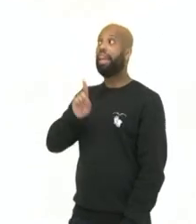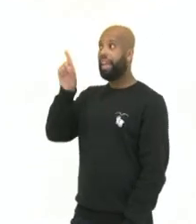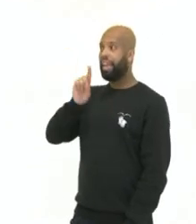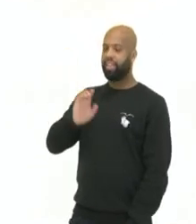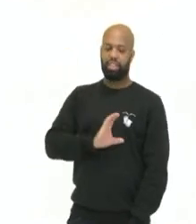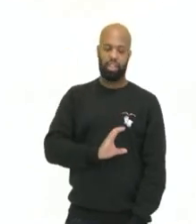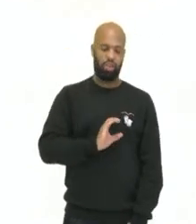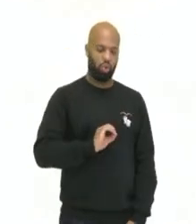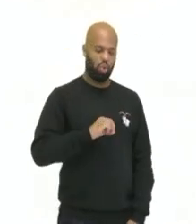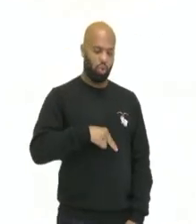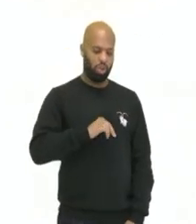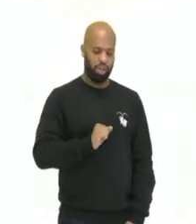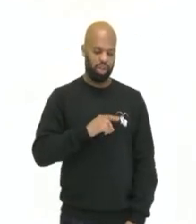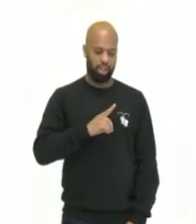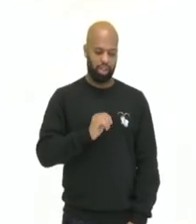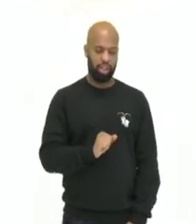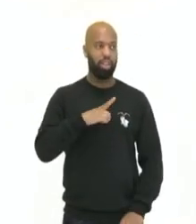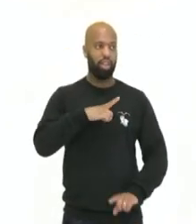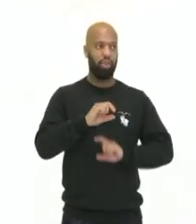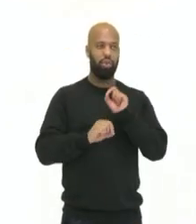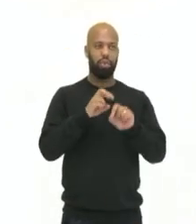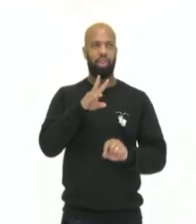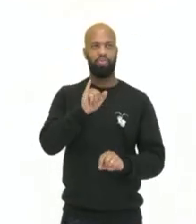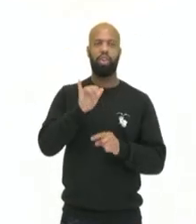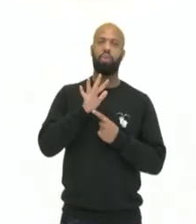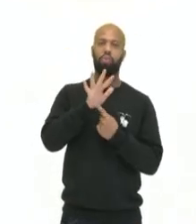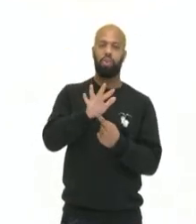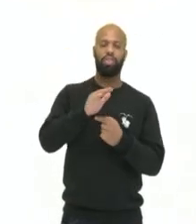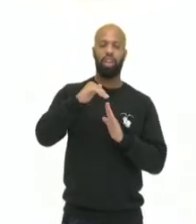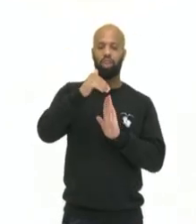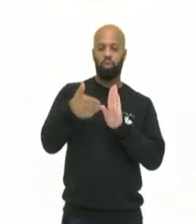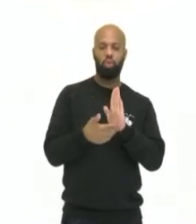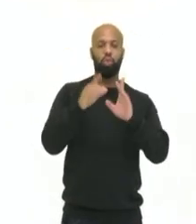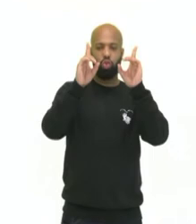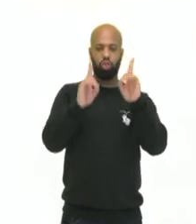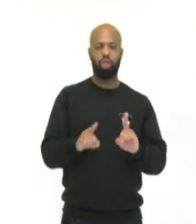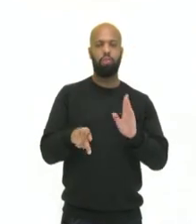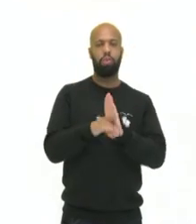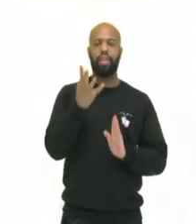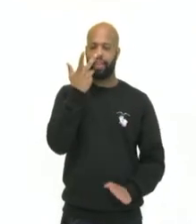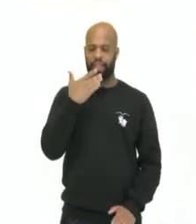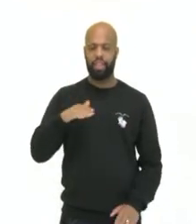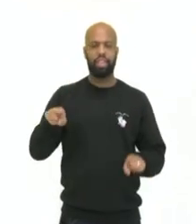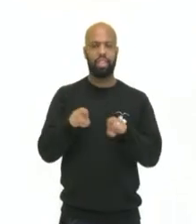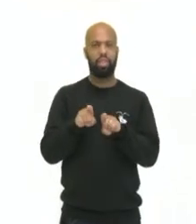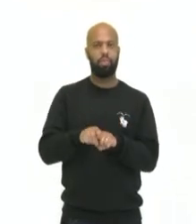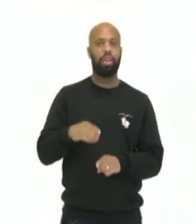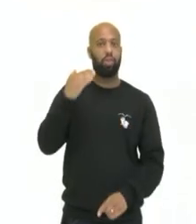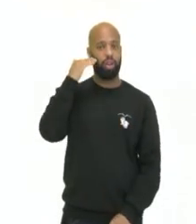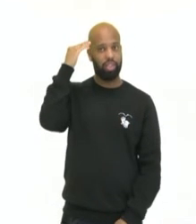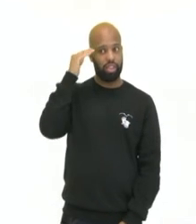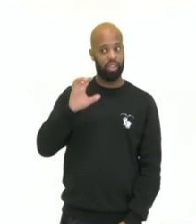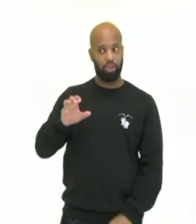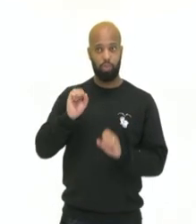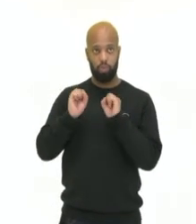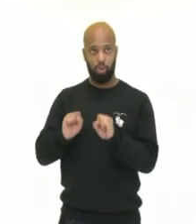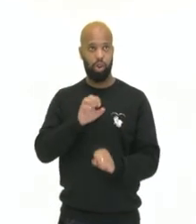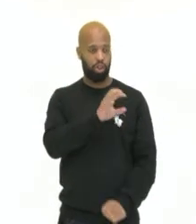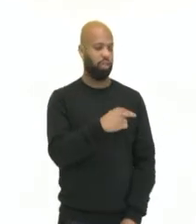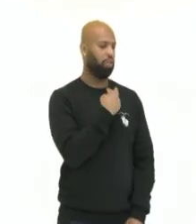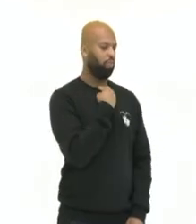trazer para nós, vai informar todos os direitos da criança e adolescente e ele vai falar, isso pode, isso não pode.